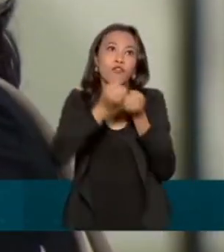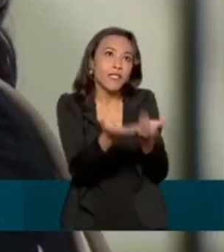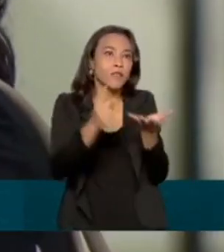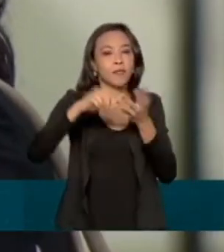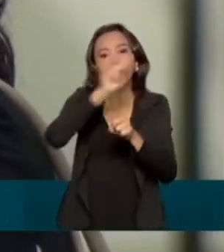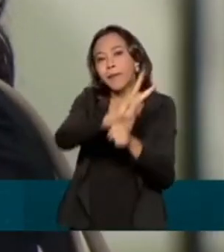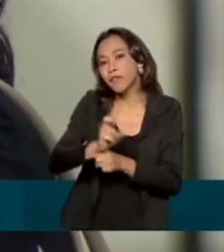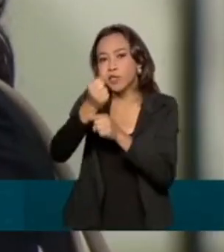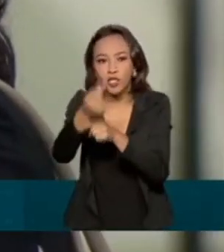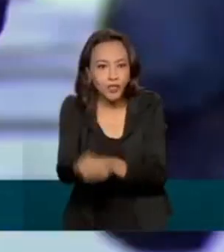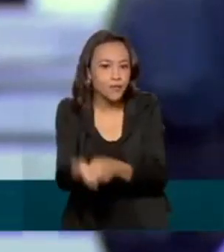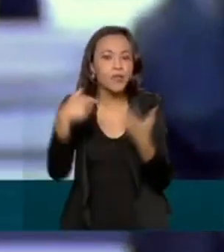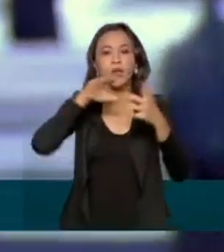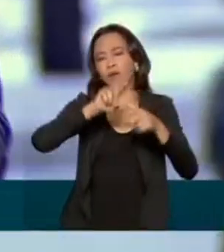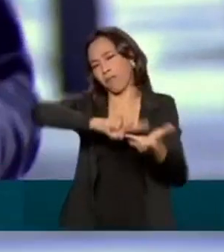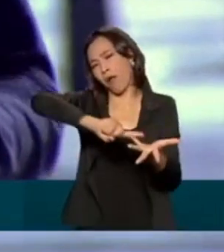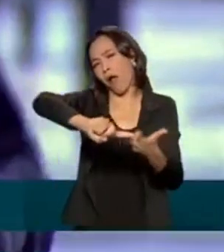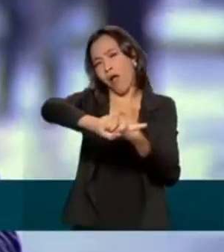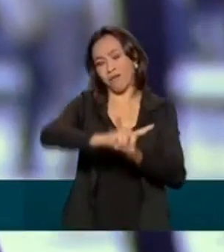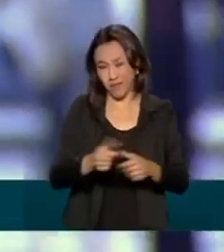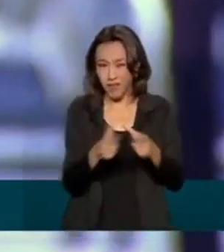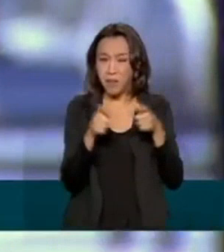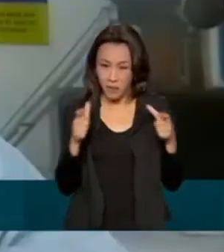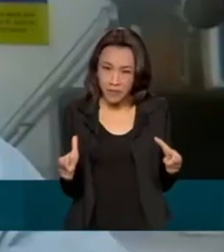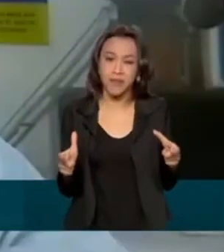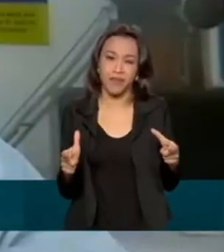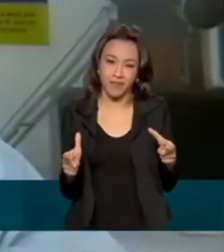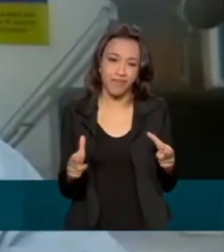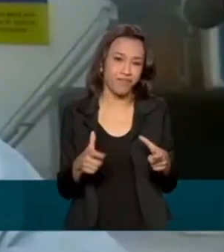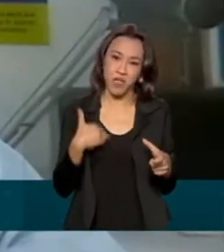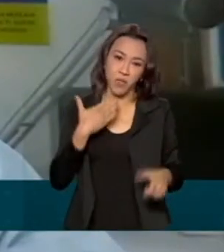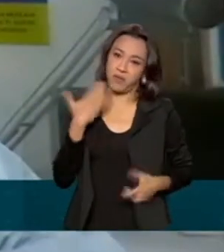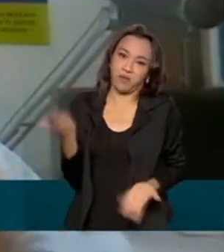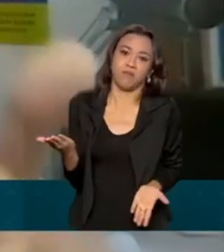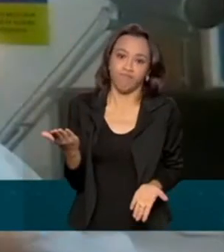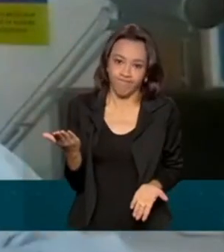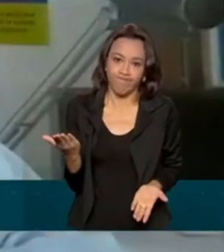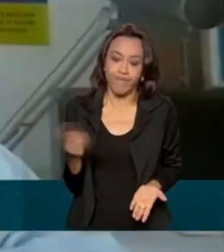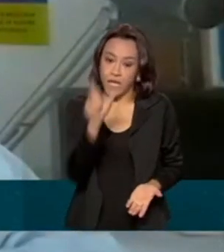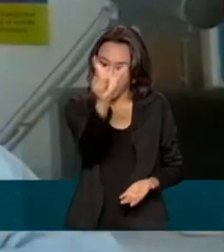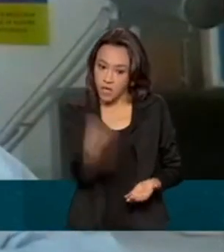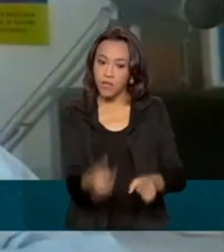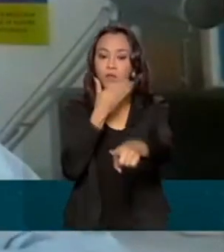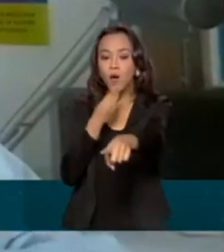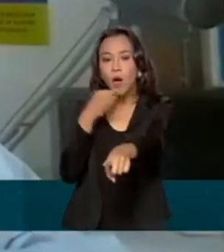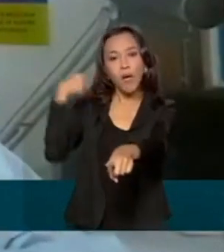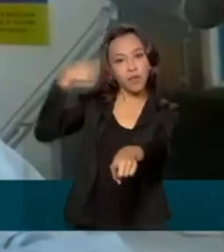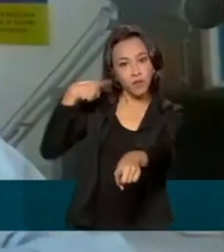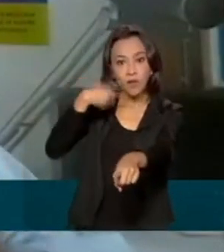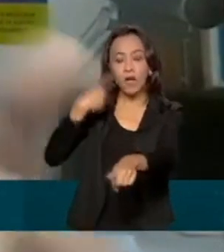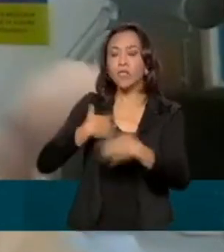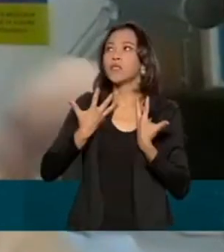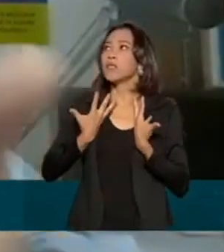empréstimos ou serviços que na maioria das vezes não foram solicitados? O advogado, Paulo César,